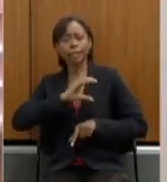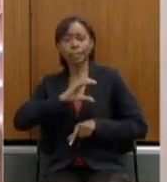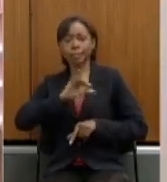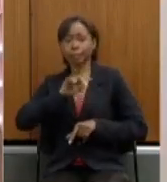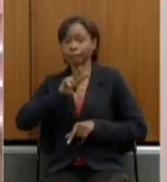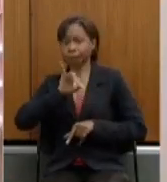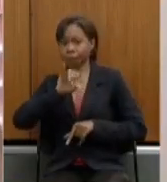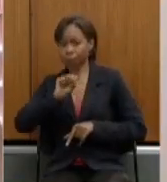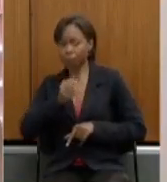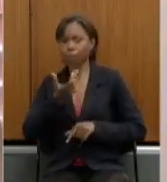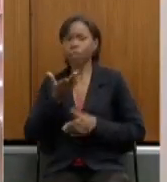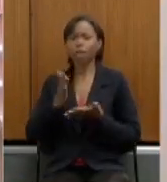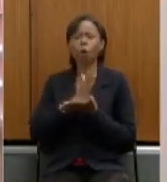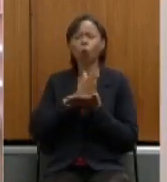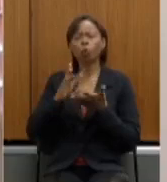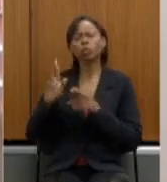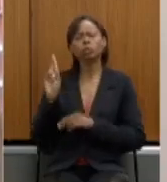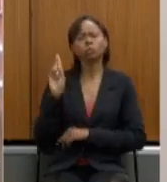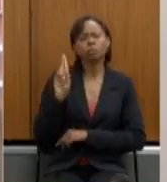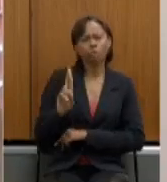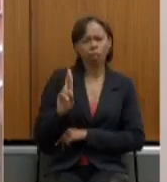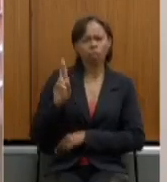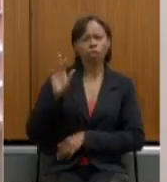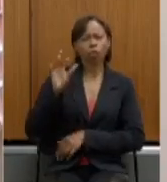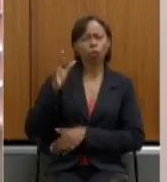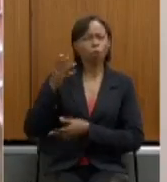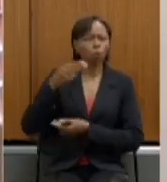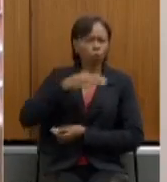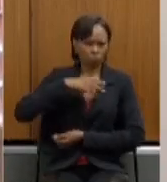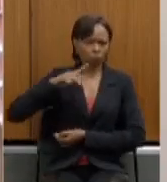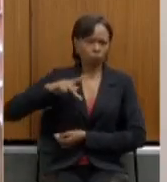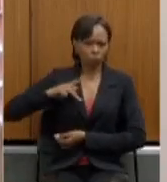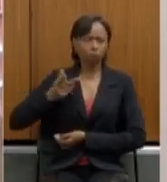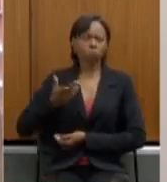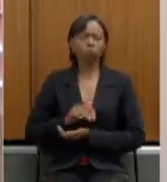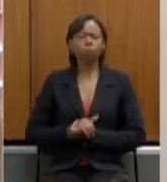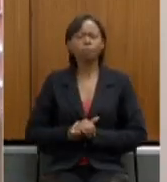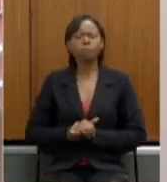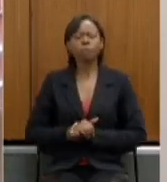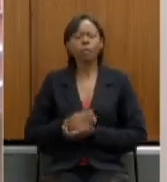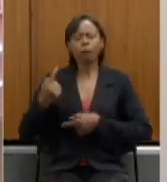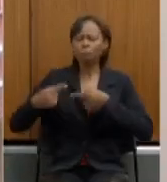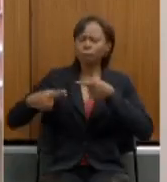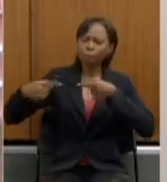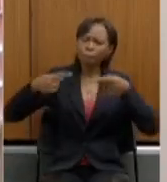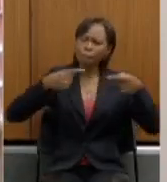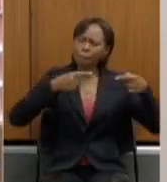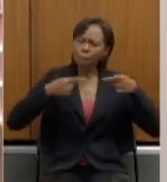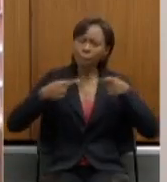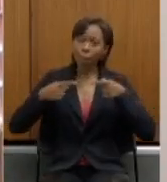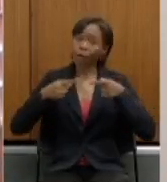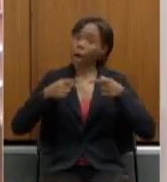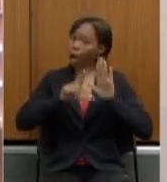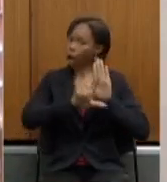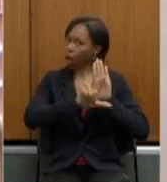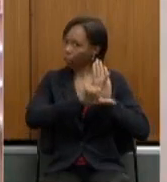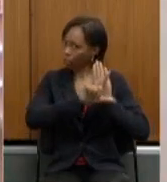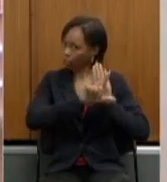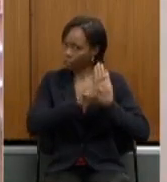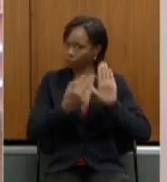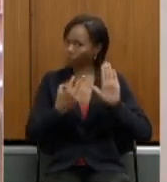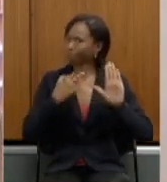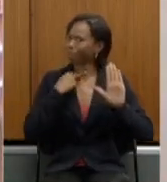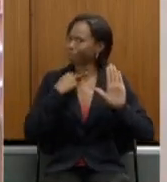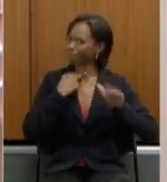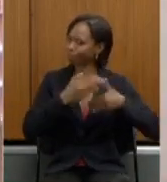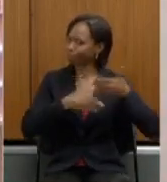esse diálogo ele culminou em algumas melhoras ainda que a lei tivesse impedida de tramitar ele